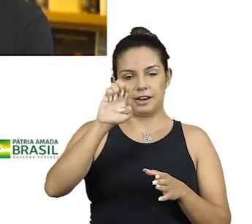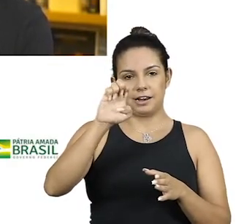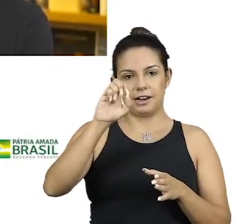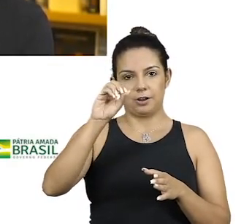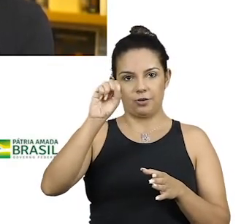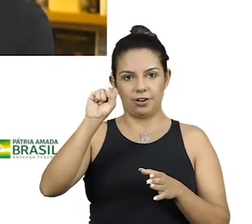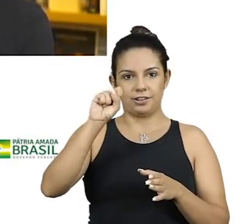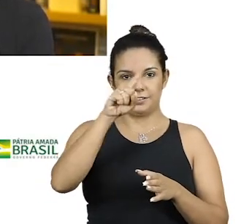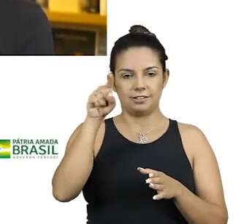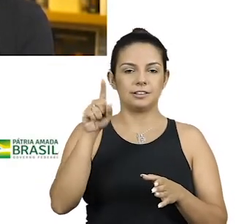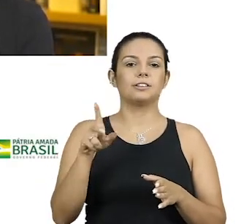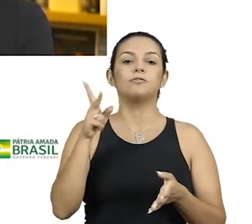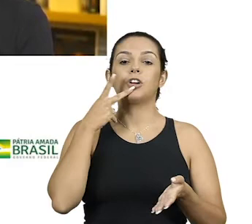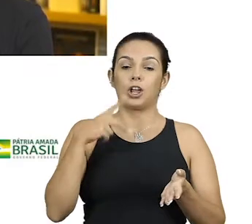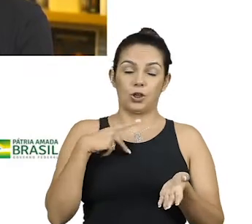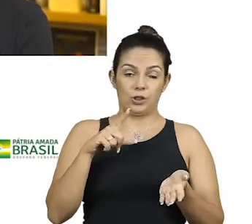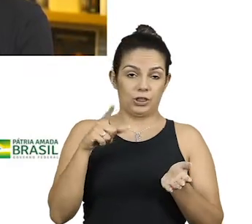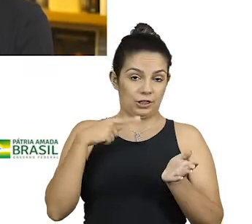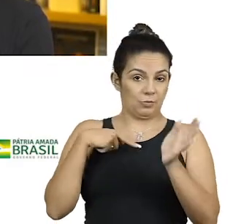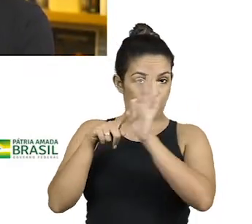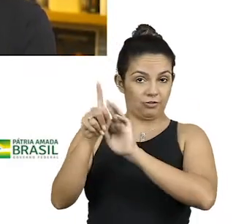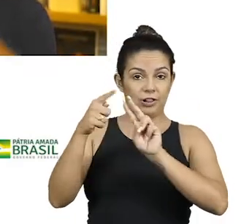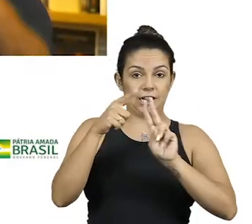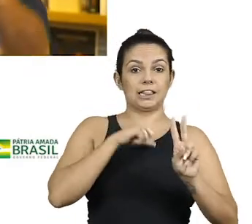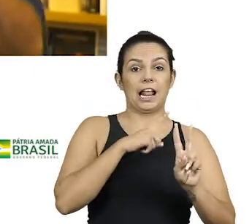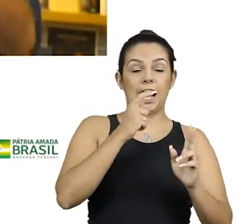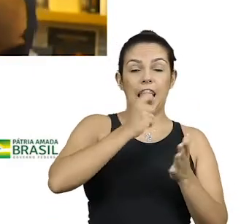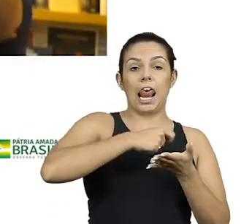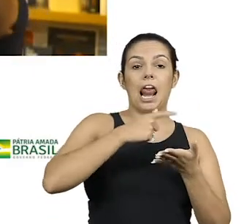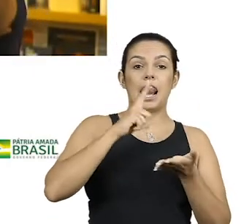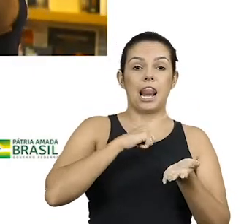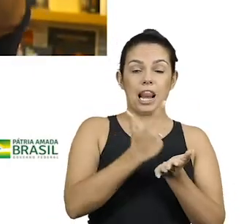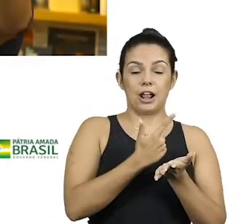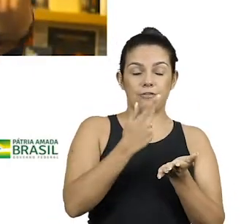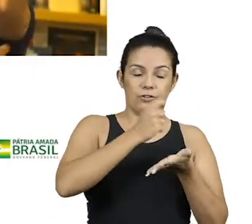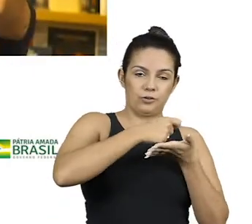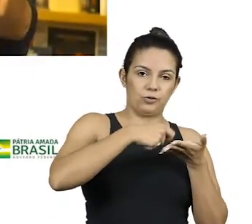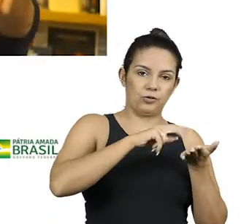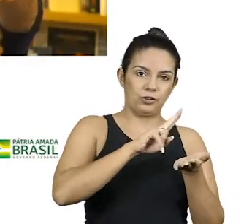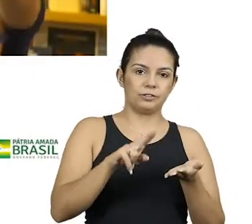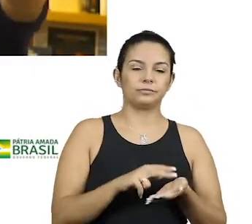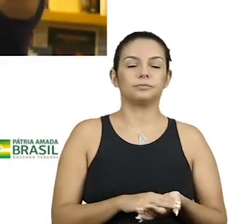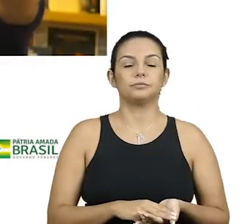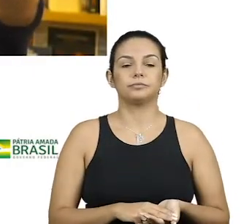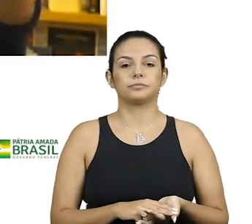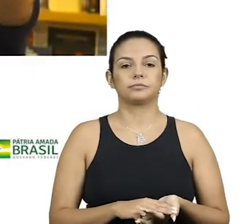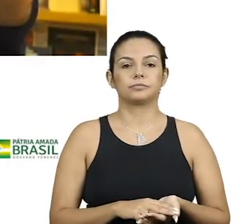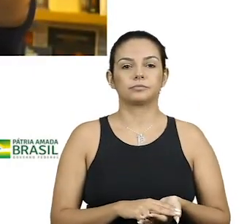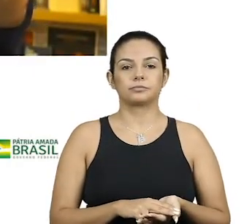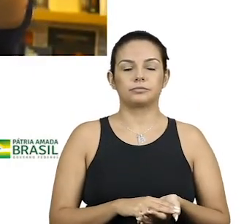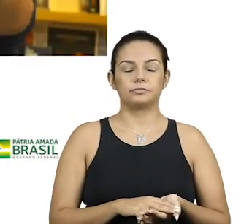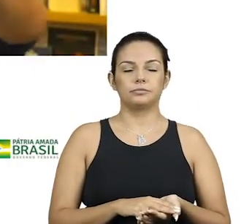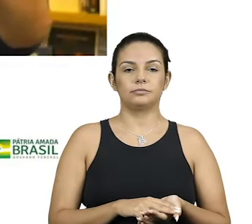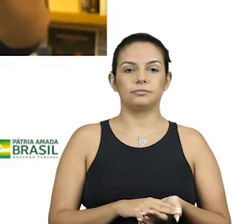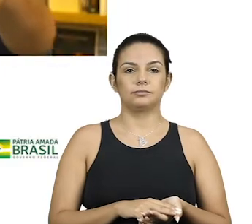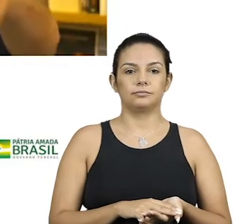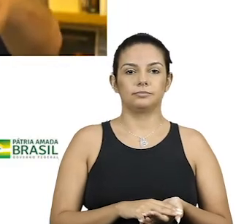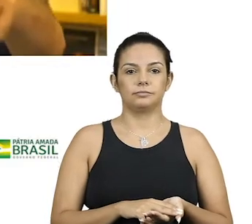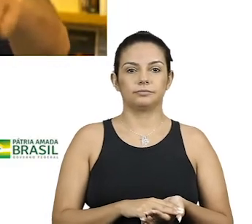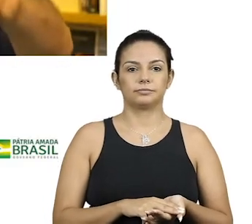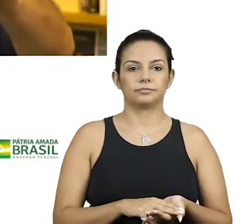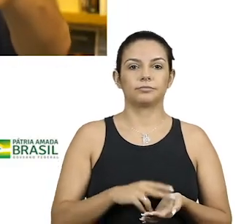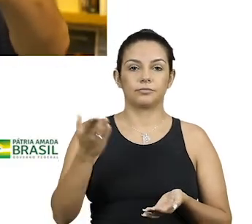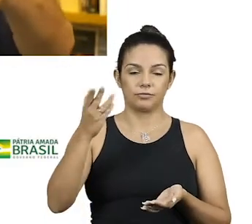segurando as mãos, o livro Ver o Verso. Esse é o Ver o Verso, que tem o Claufe, que era dos camaleões,